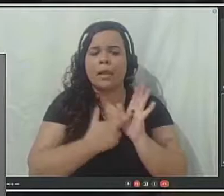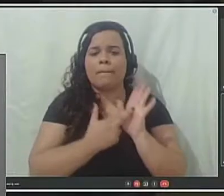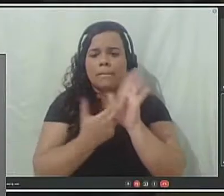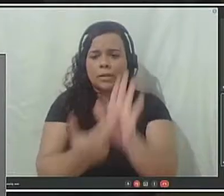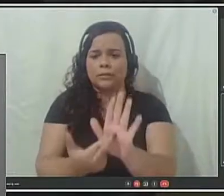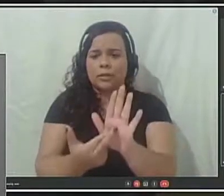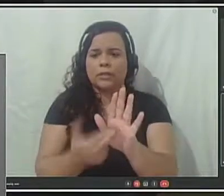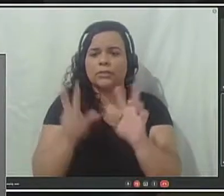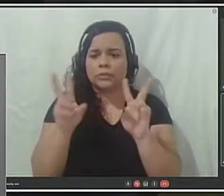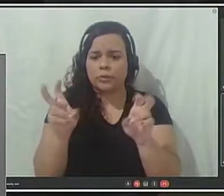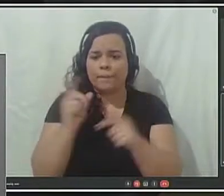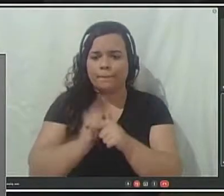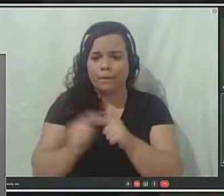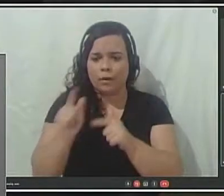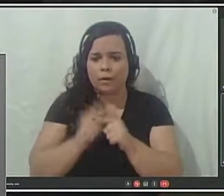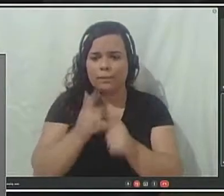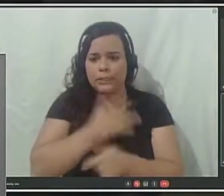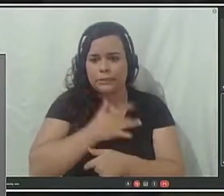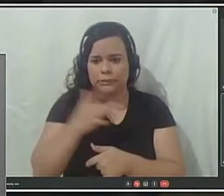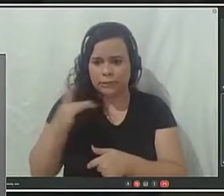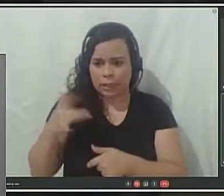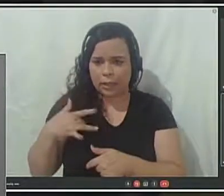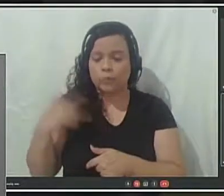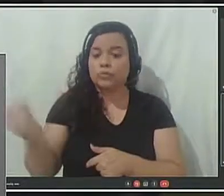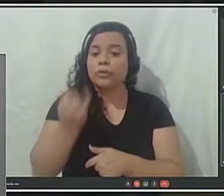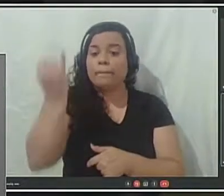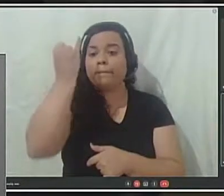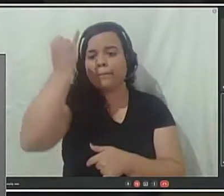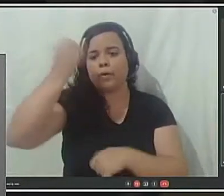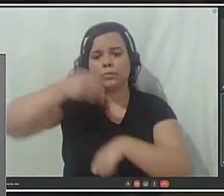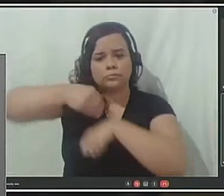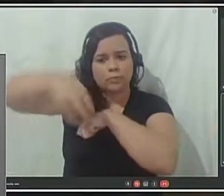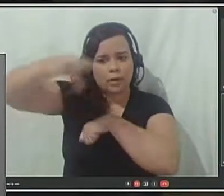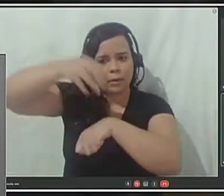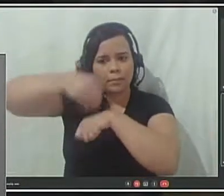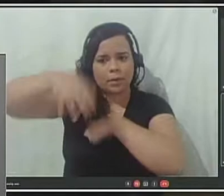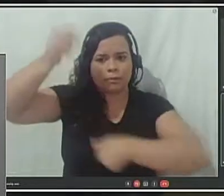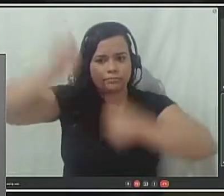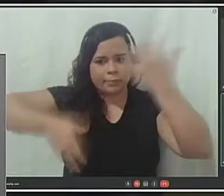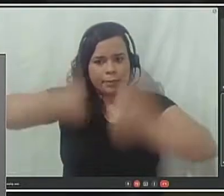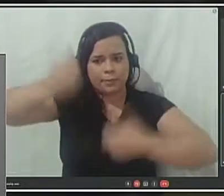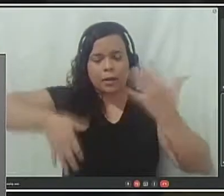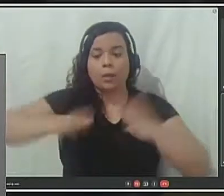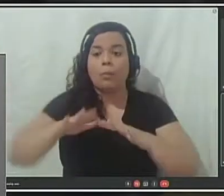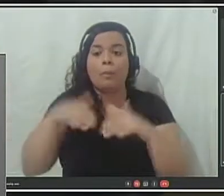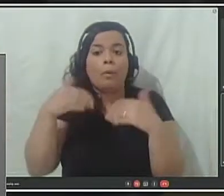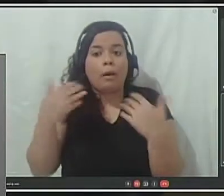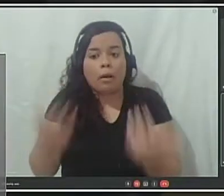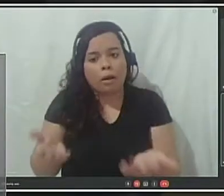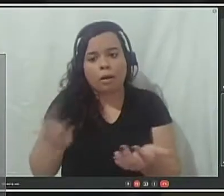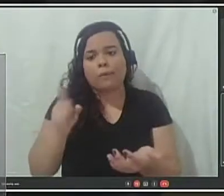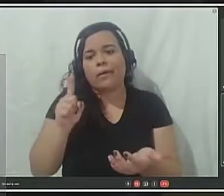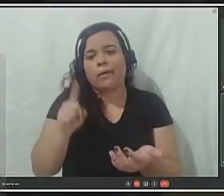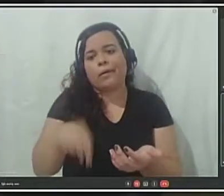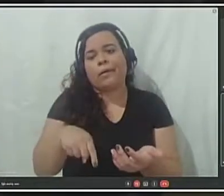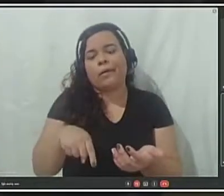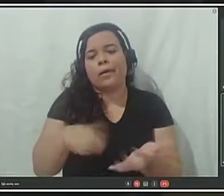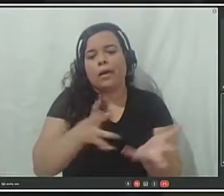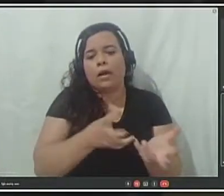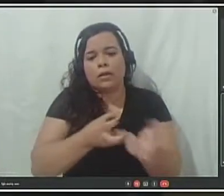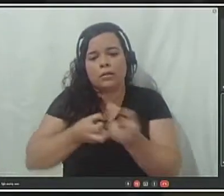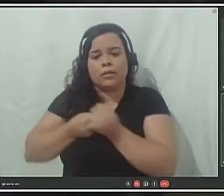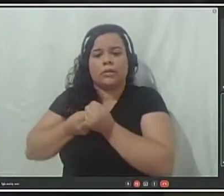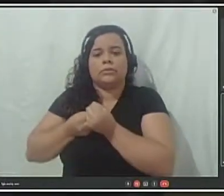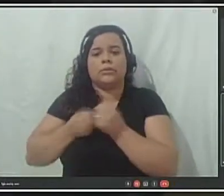da saúde. E é bom trazer explanações e qual é a requerição, no caso, para a